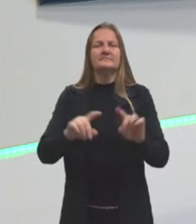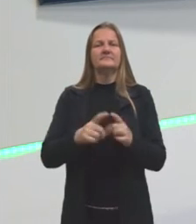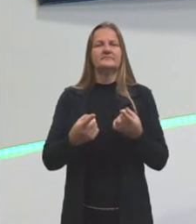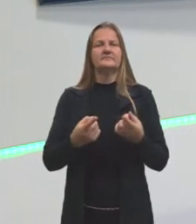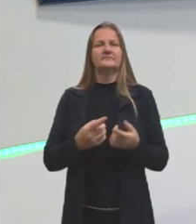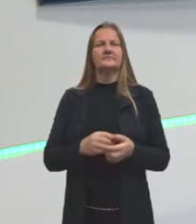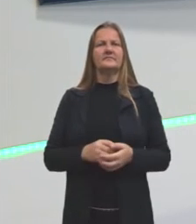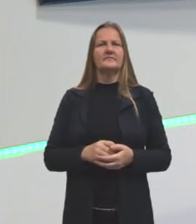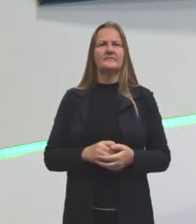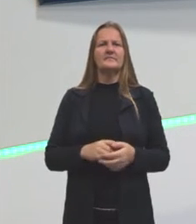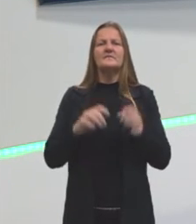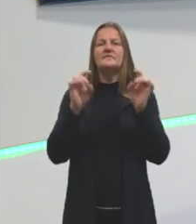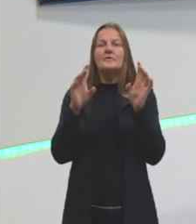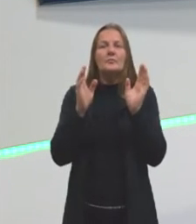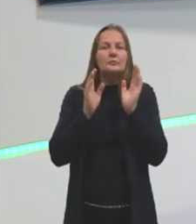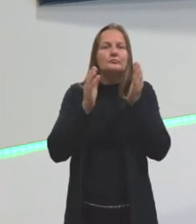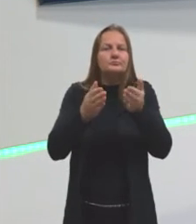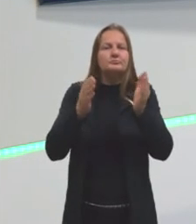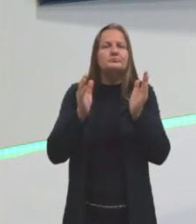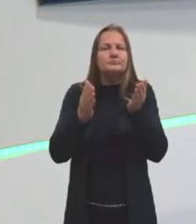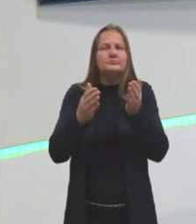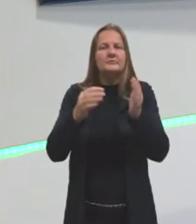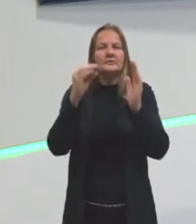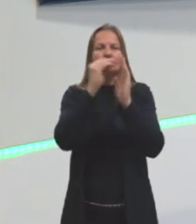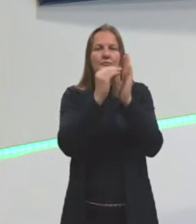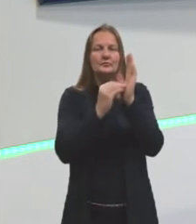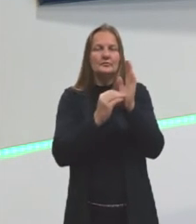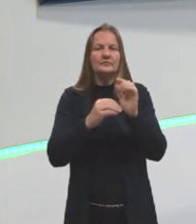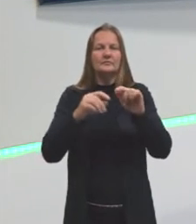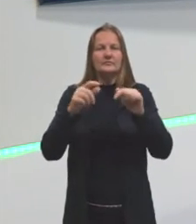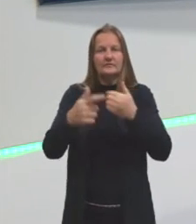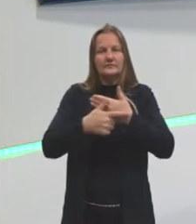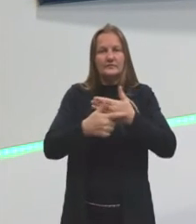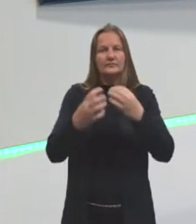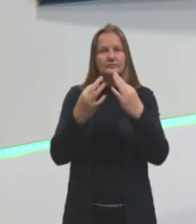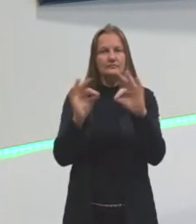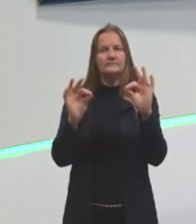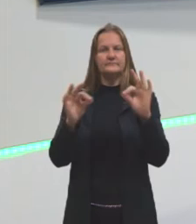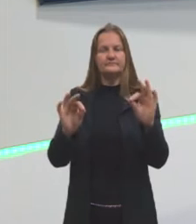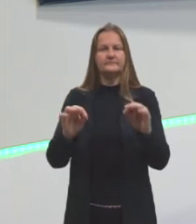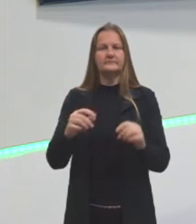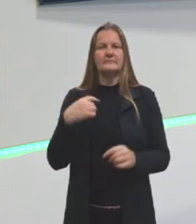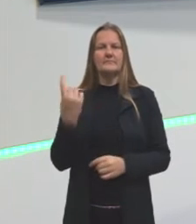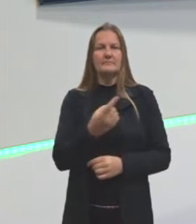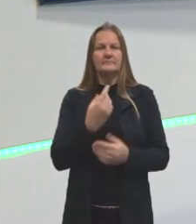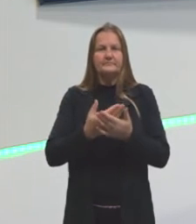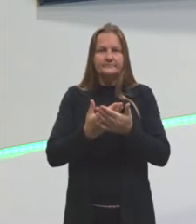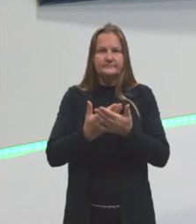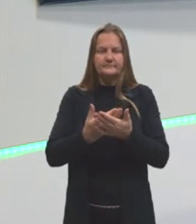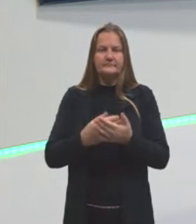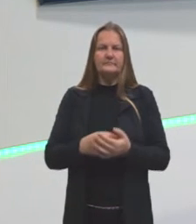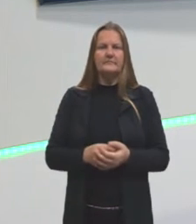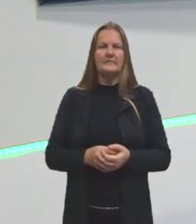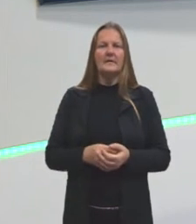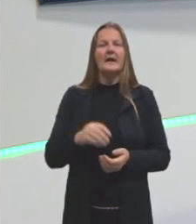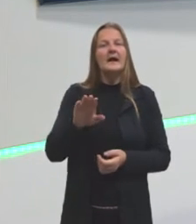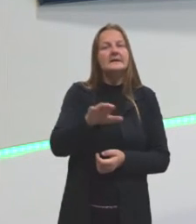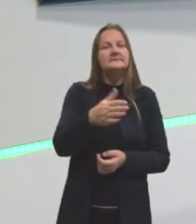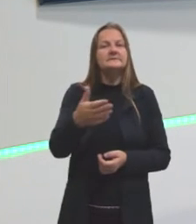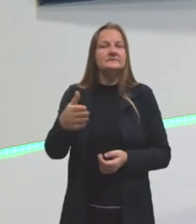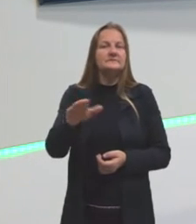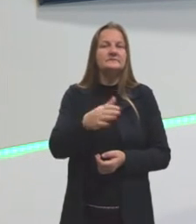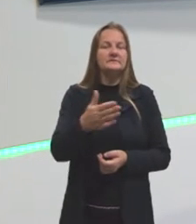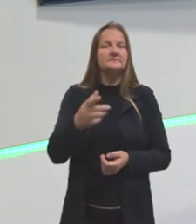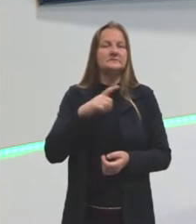montados especialmente para caber naquelas funções sintáticas que a gente estudou aqui, apesar de a gente